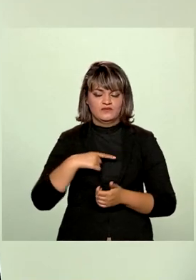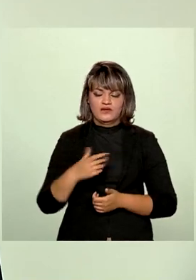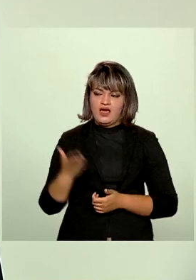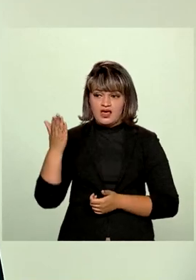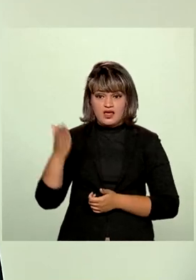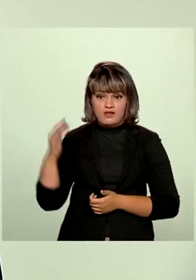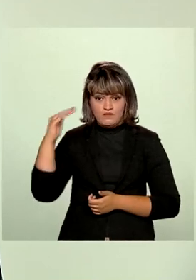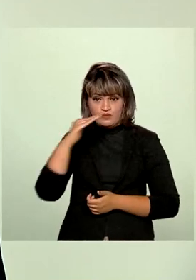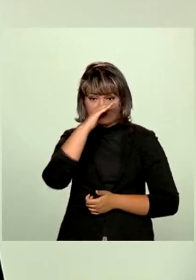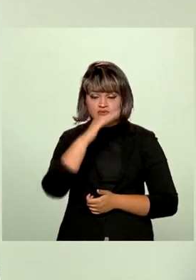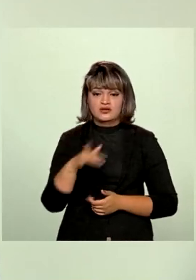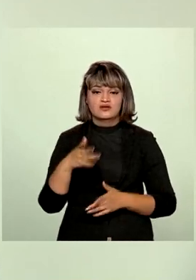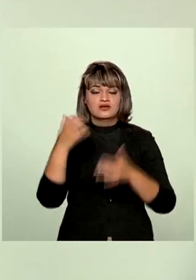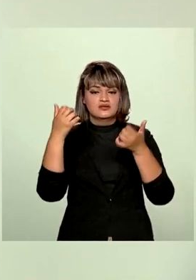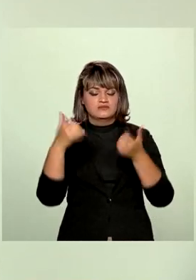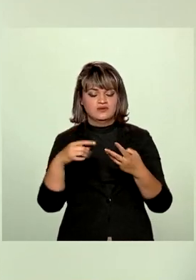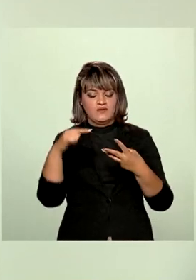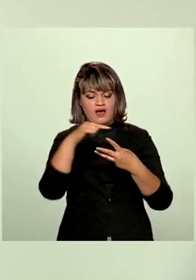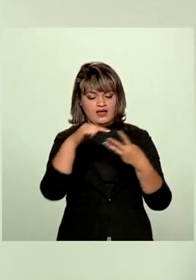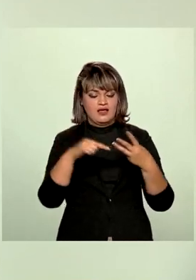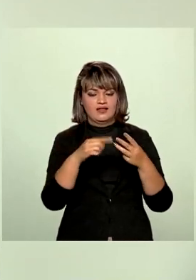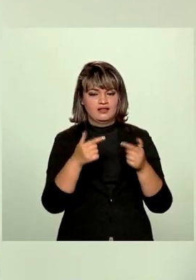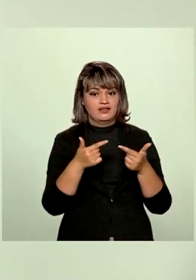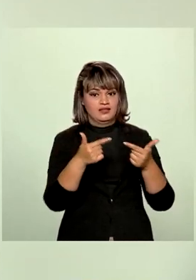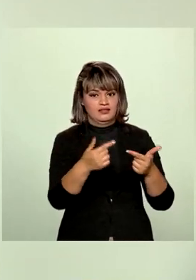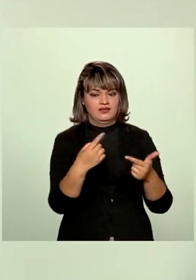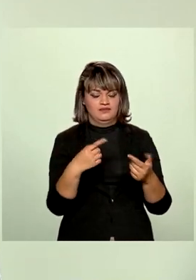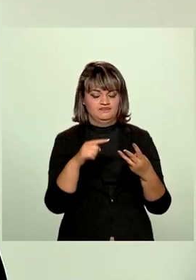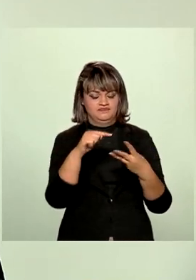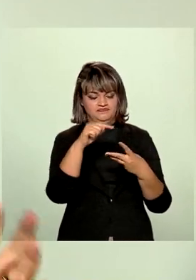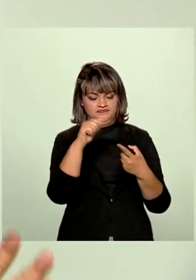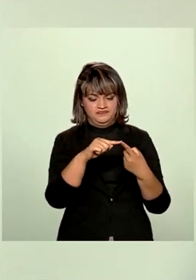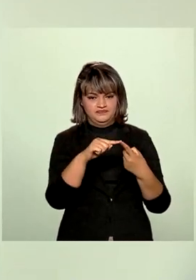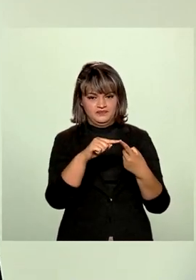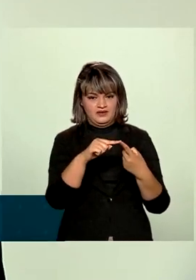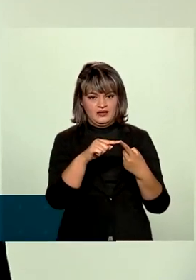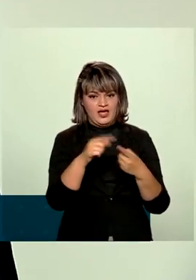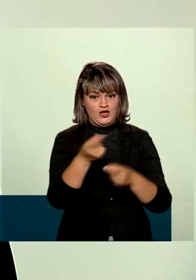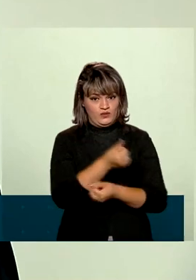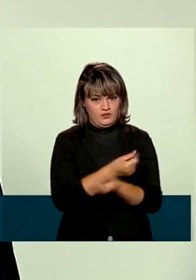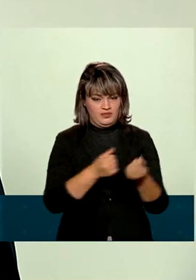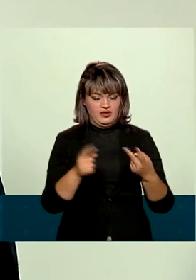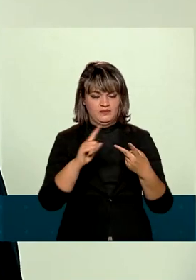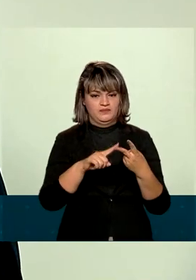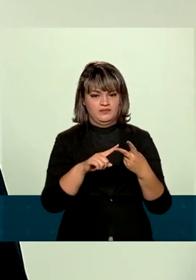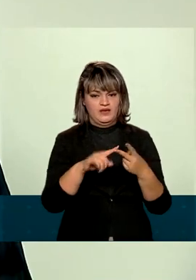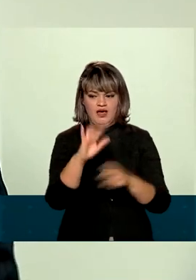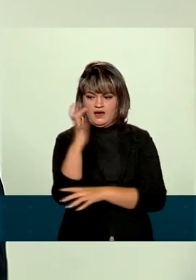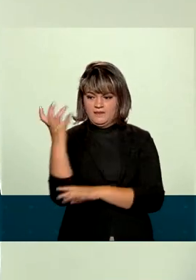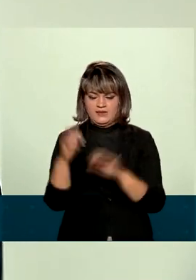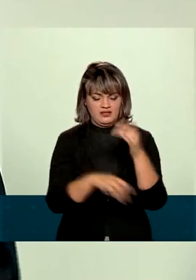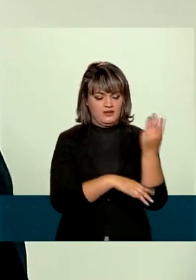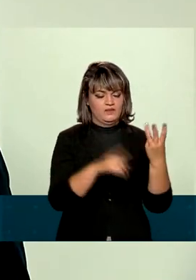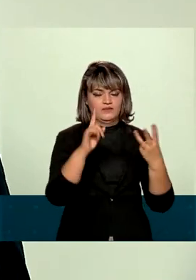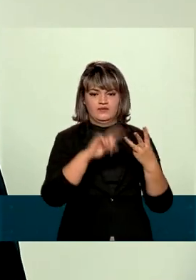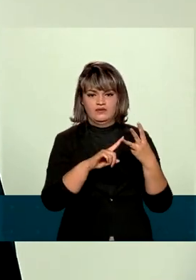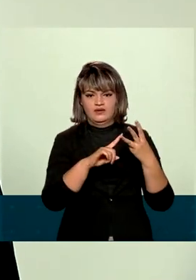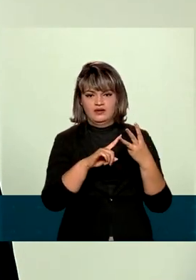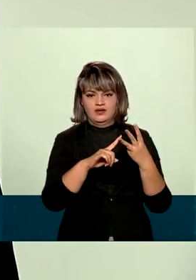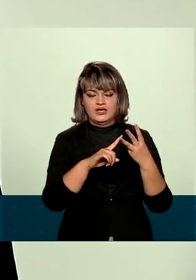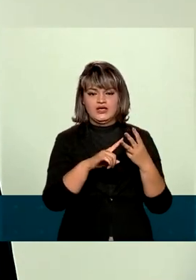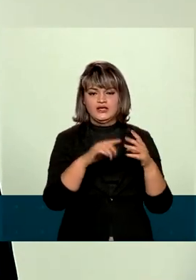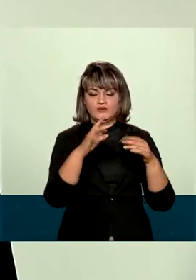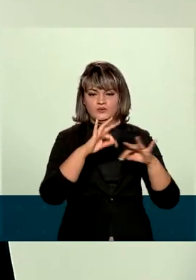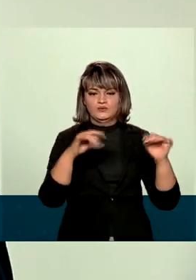presidente Bolsonaro destacou três grandes aspectos em seu discurso. Os aspectos econômicos, os aspectos ambientais e os aspectos